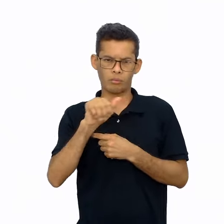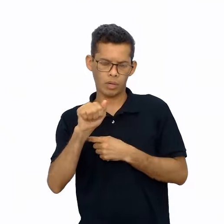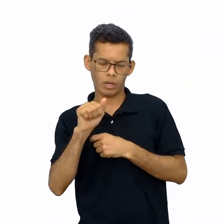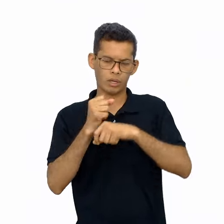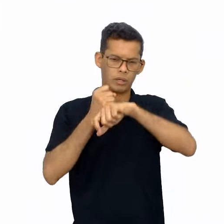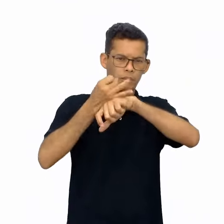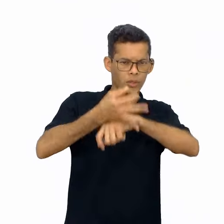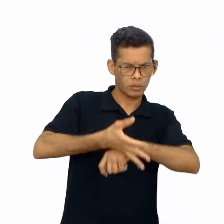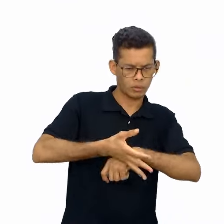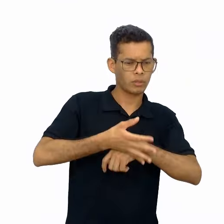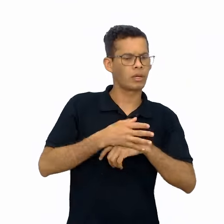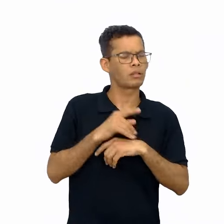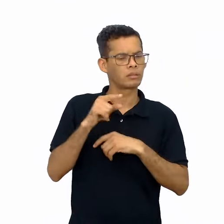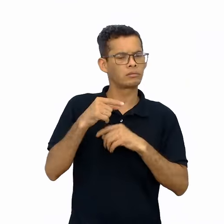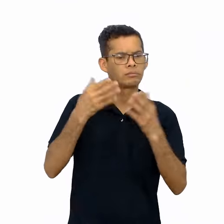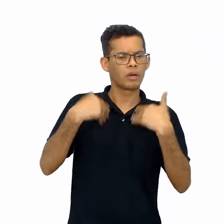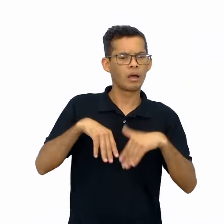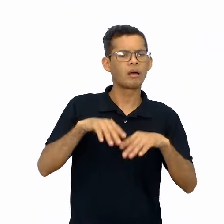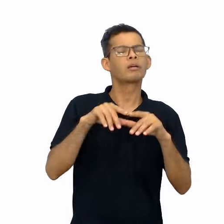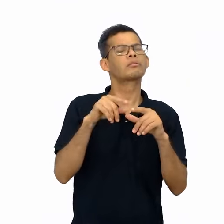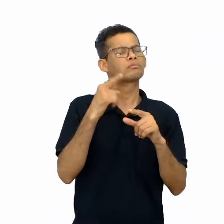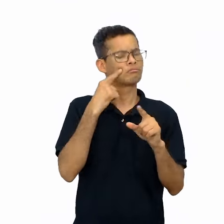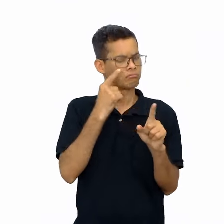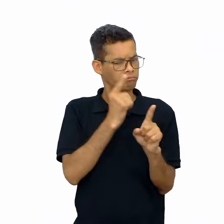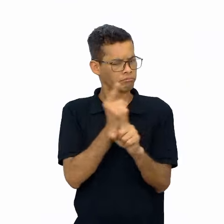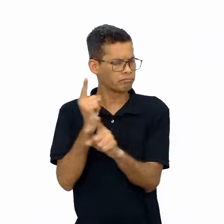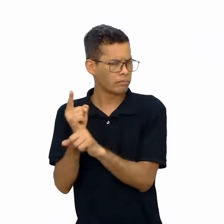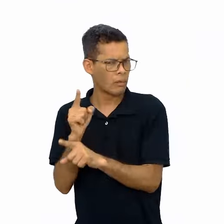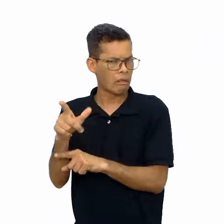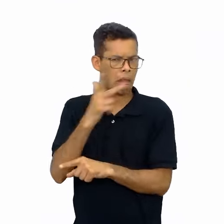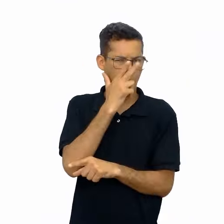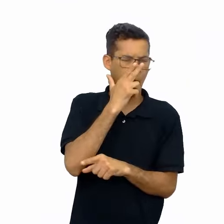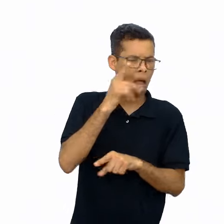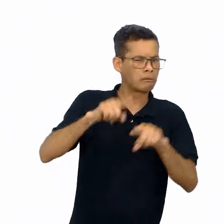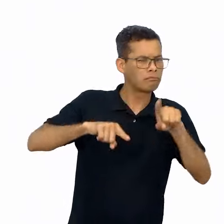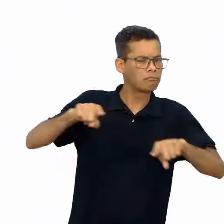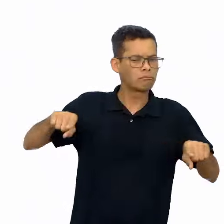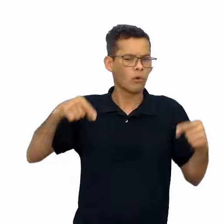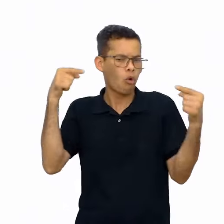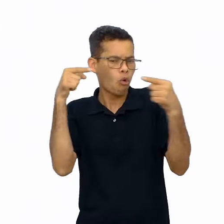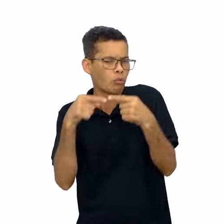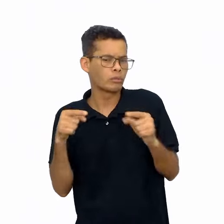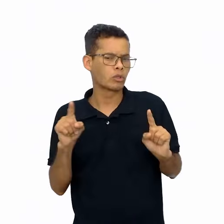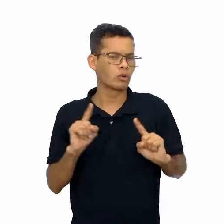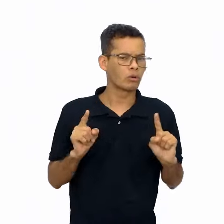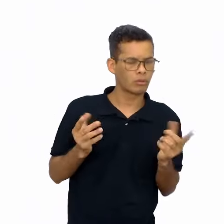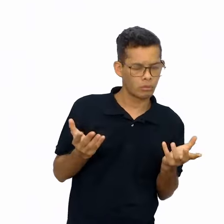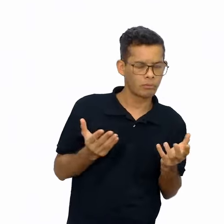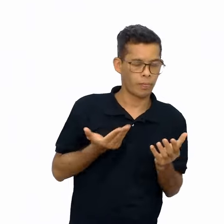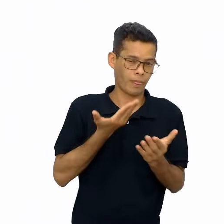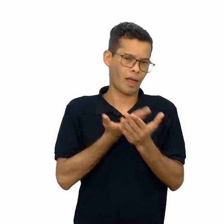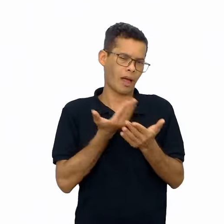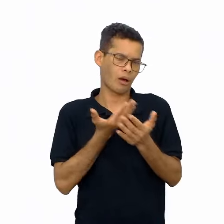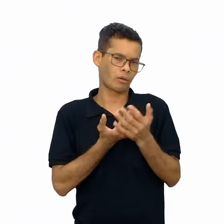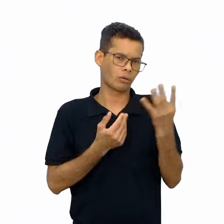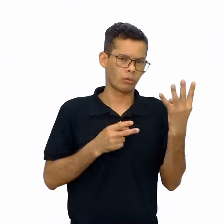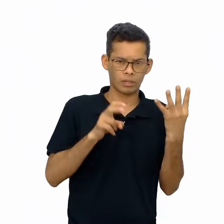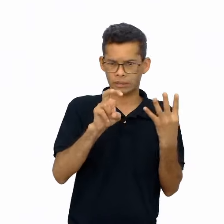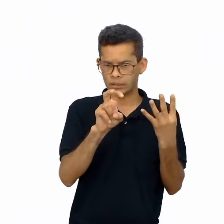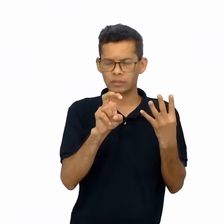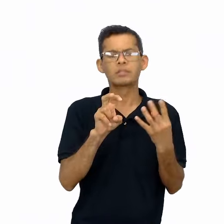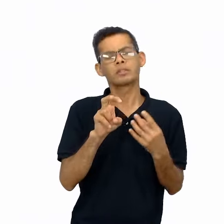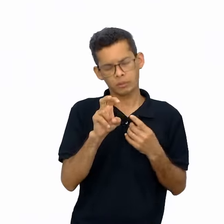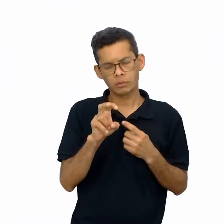confirmaram, bem como explorar a compreensão da ideia central do ponto. Na aula 4 e 5, os estudantes